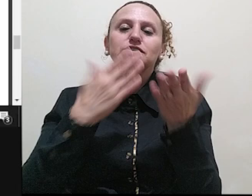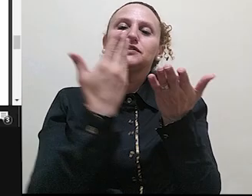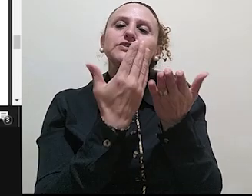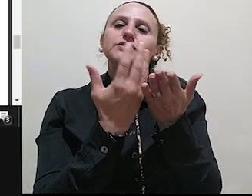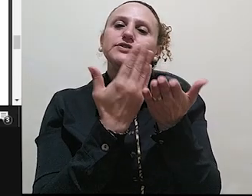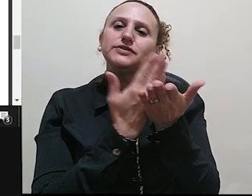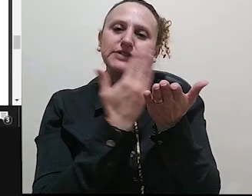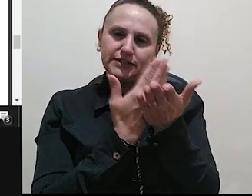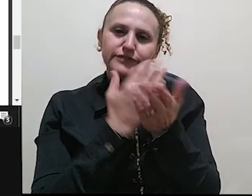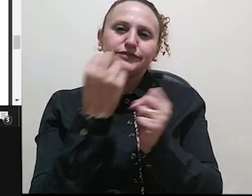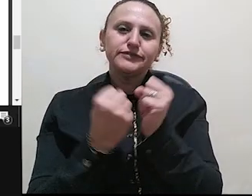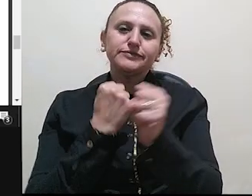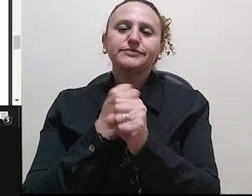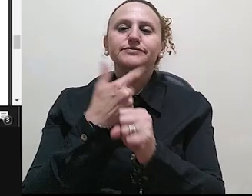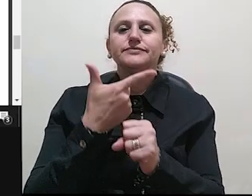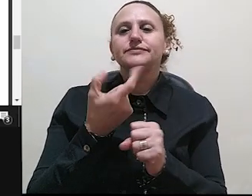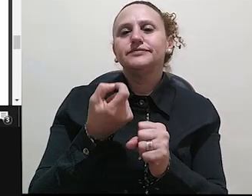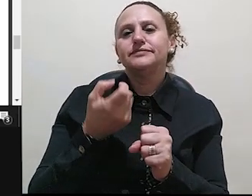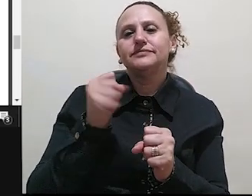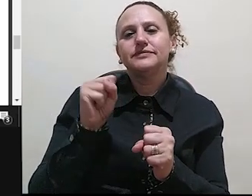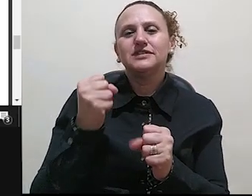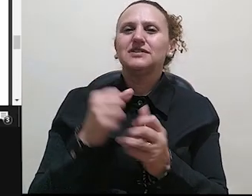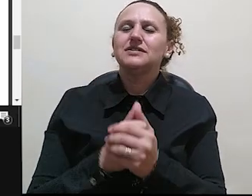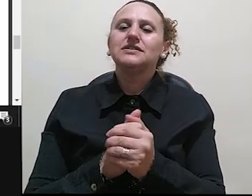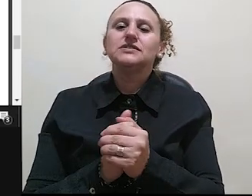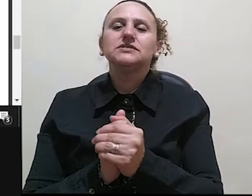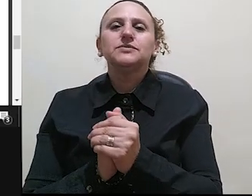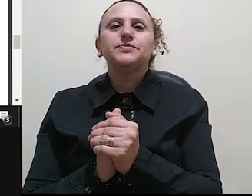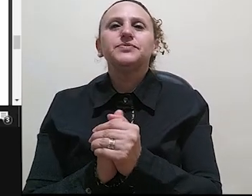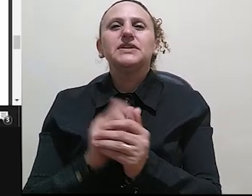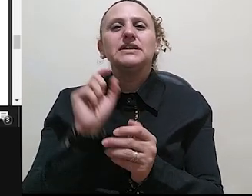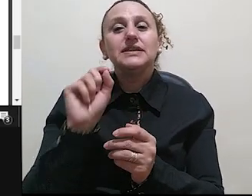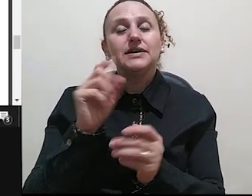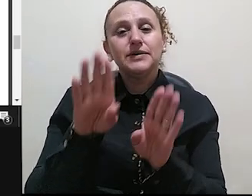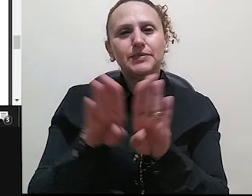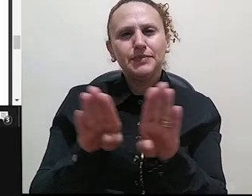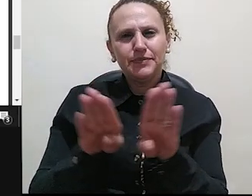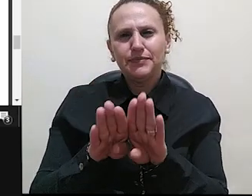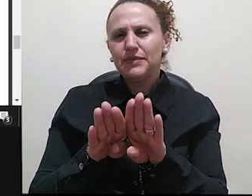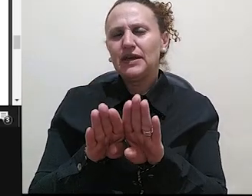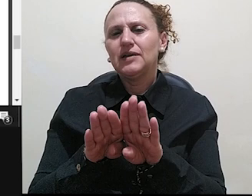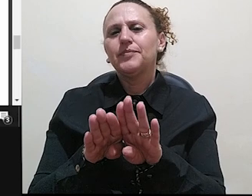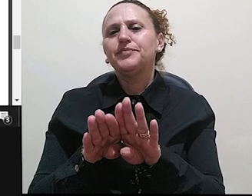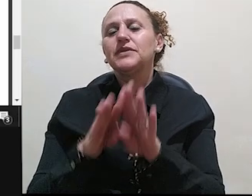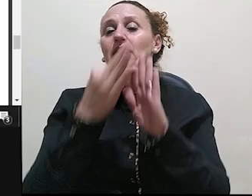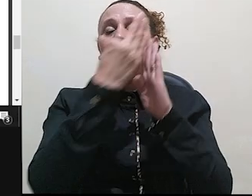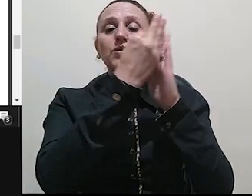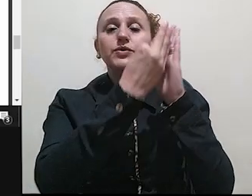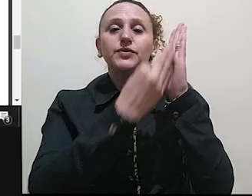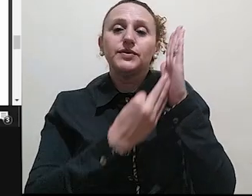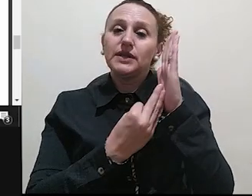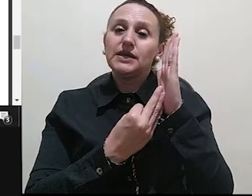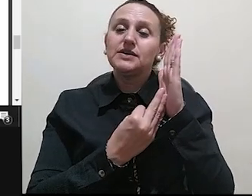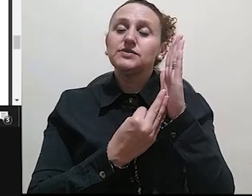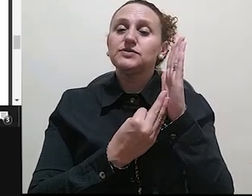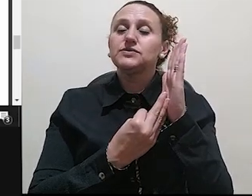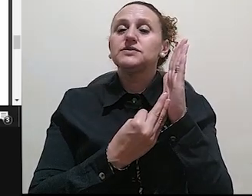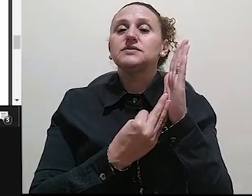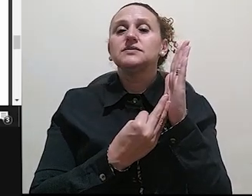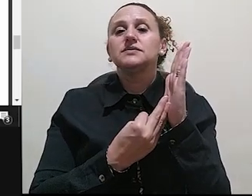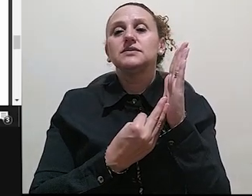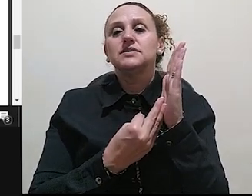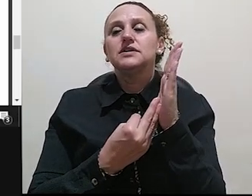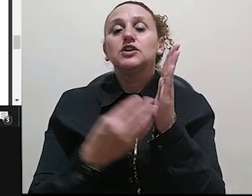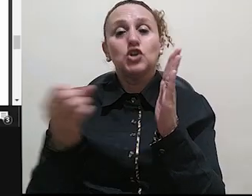anteriores a ele. Obviamente não se trata de uma insinuação de que textos, de que os textos que não são muito recentes não devam ser